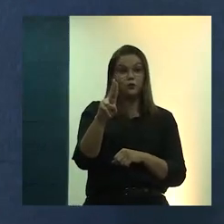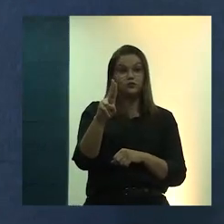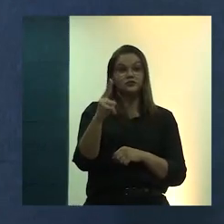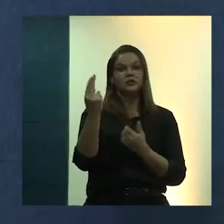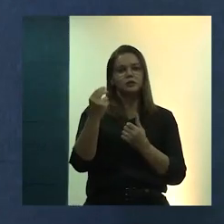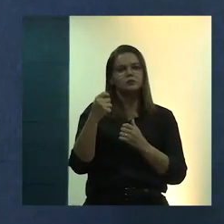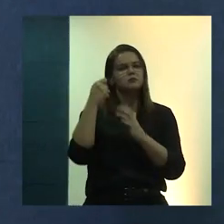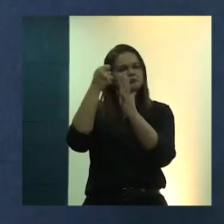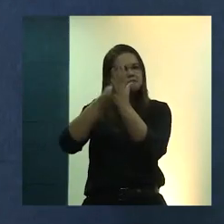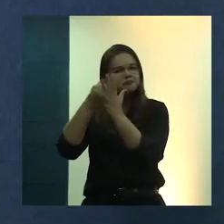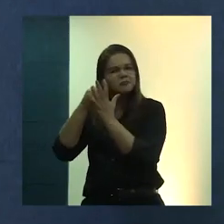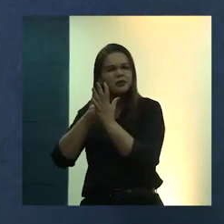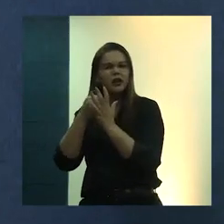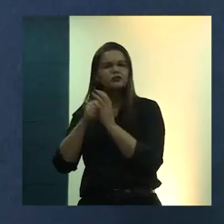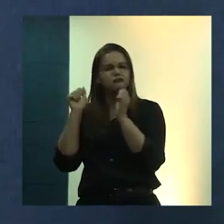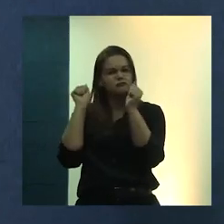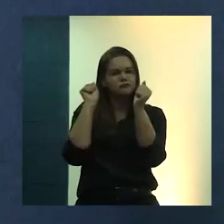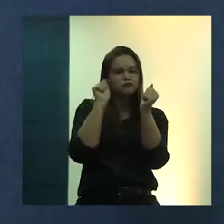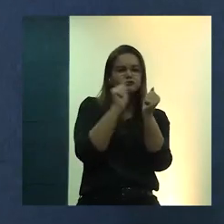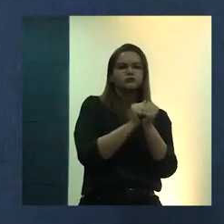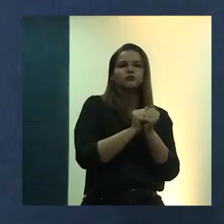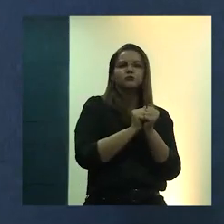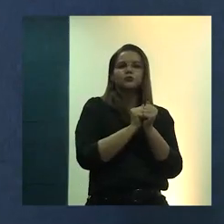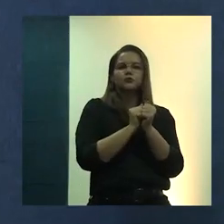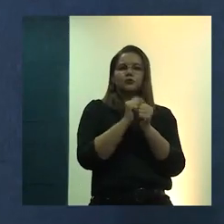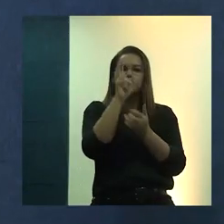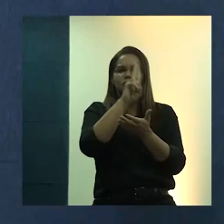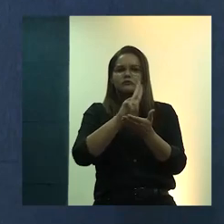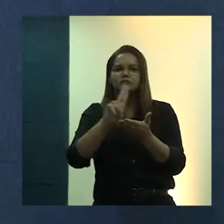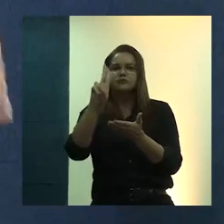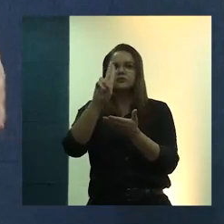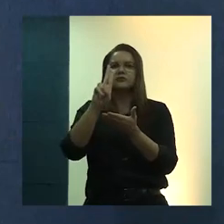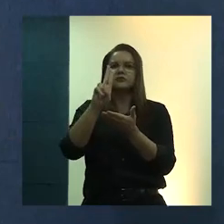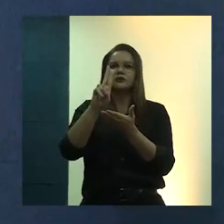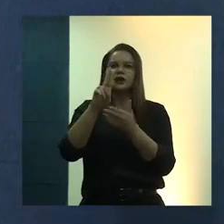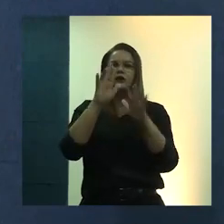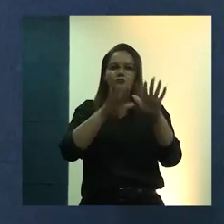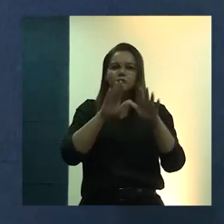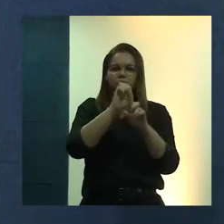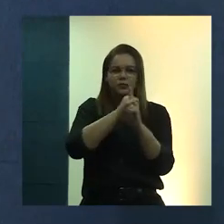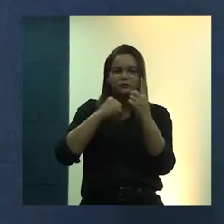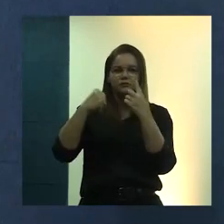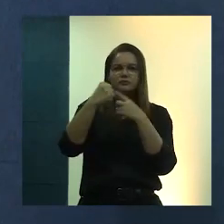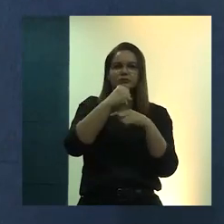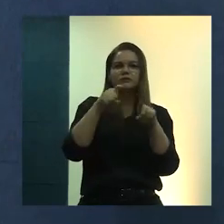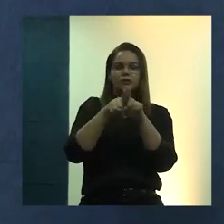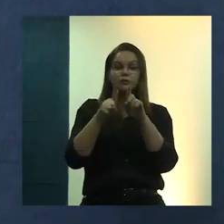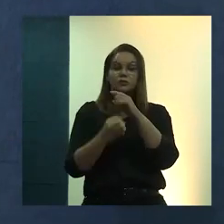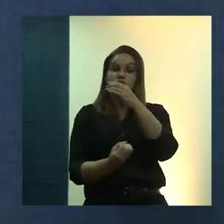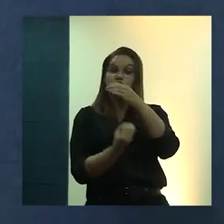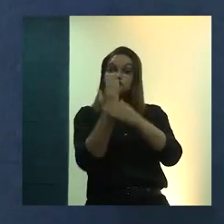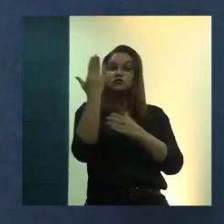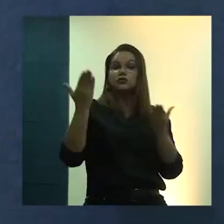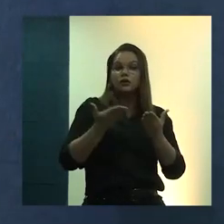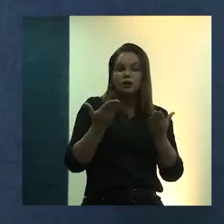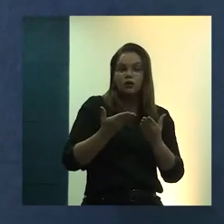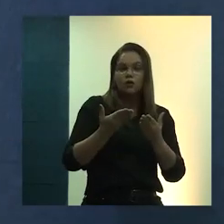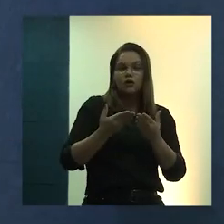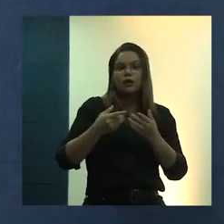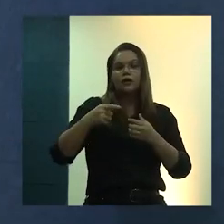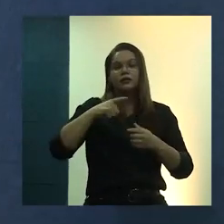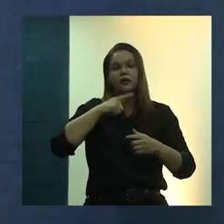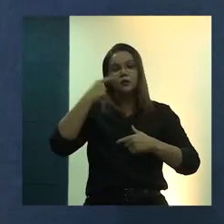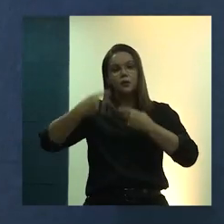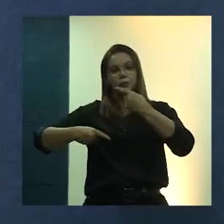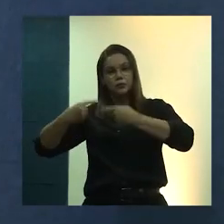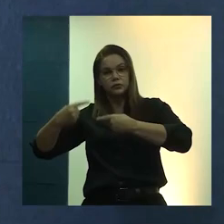os movimentos sociais, com as universidades, com as instituições públicas, surgindo agora novamente uma política social que eu